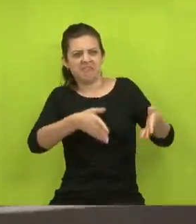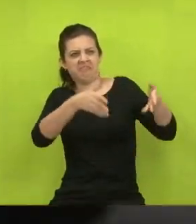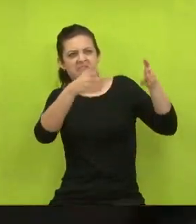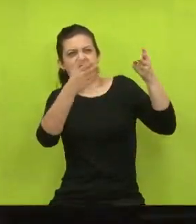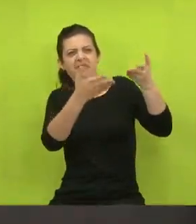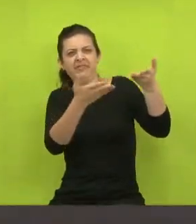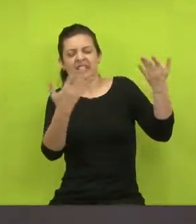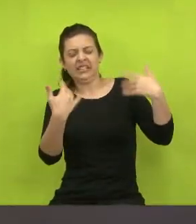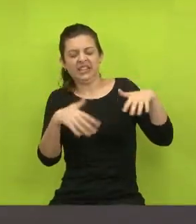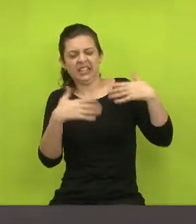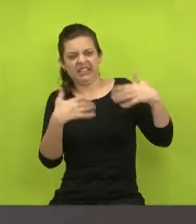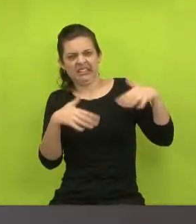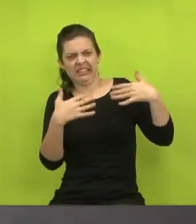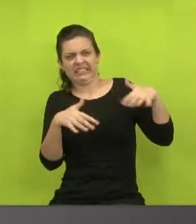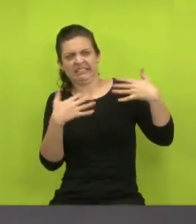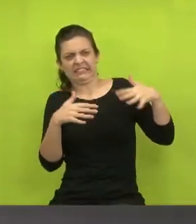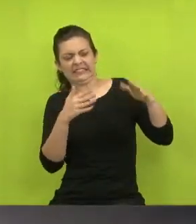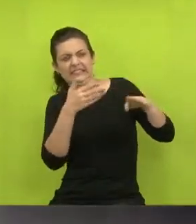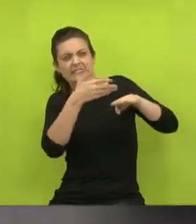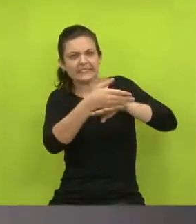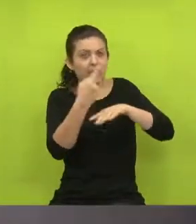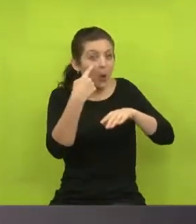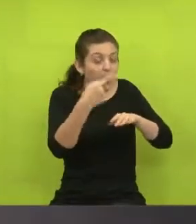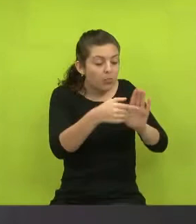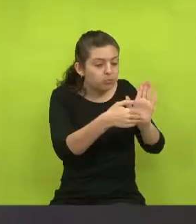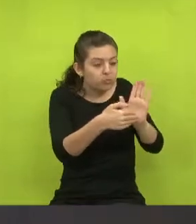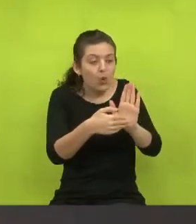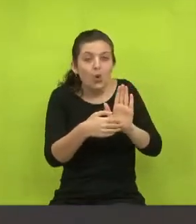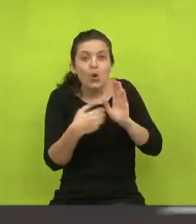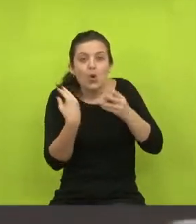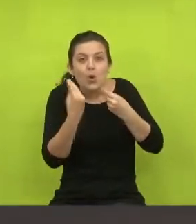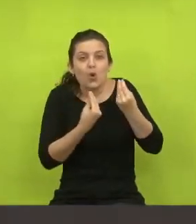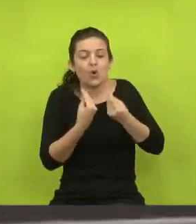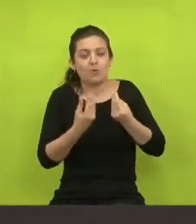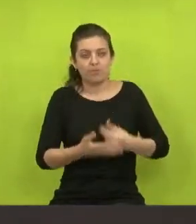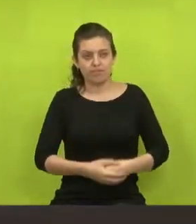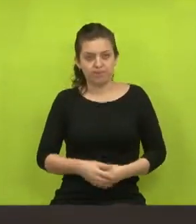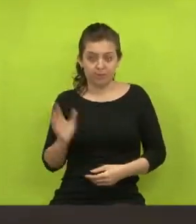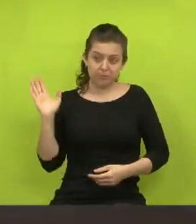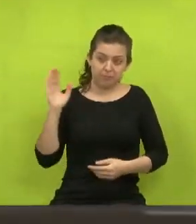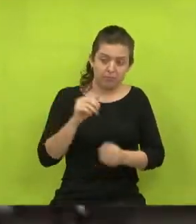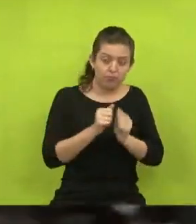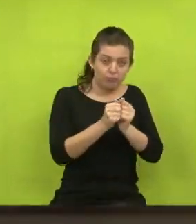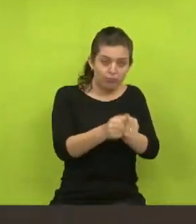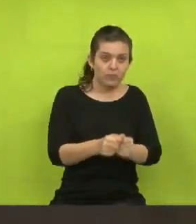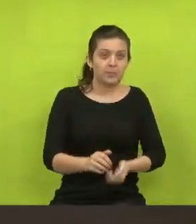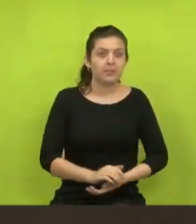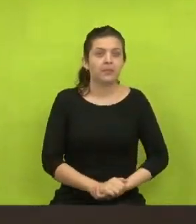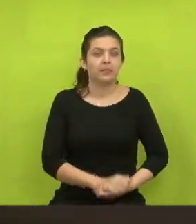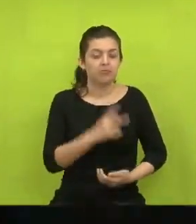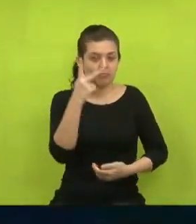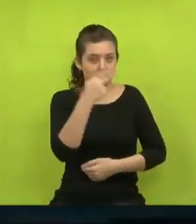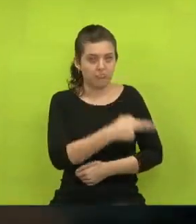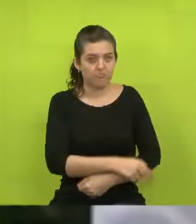Olha que situação terrível. Nós vamos entrar lá para vocês terem uma ideia. Vem comigo. Pode cortar.